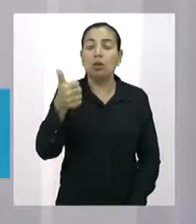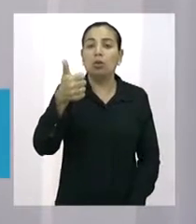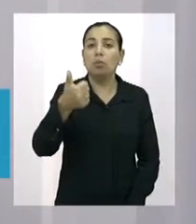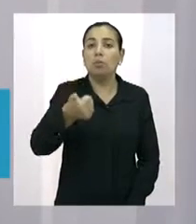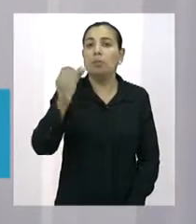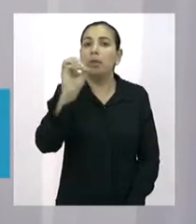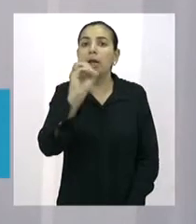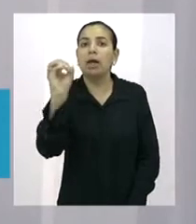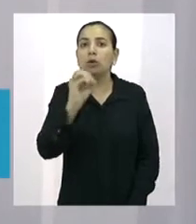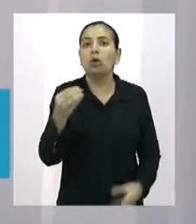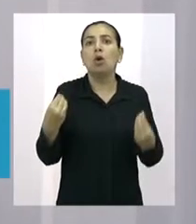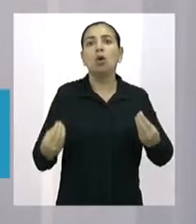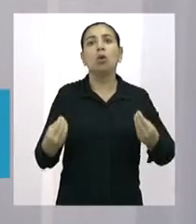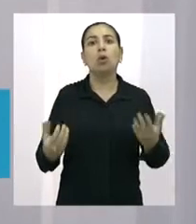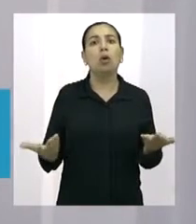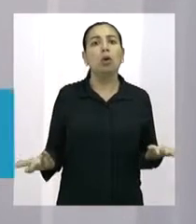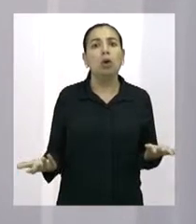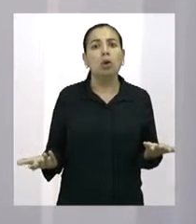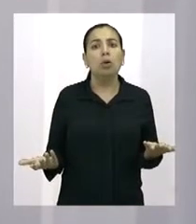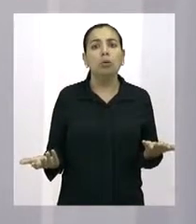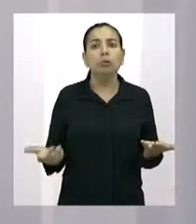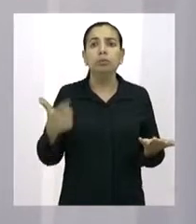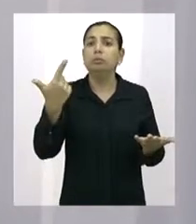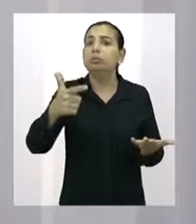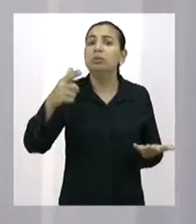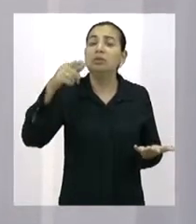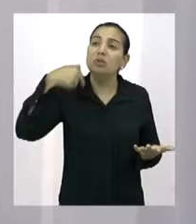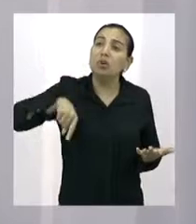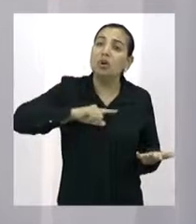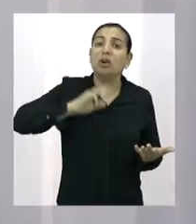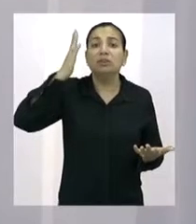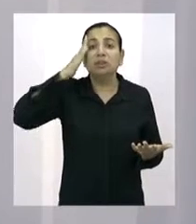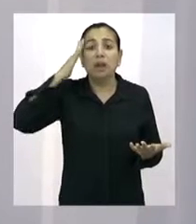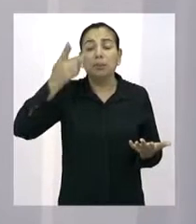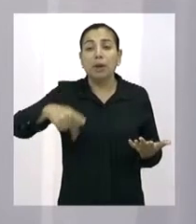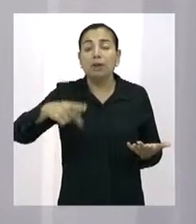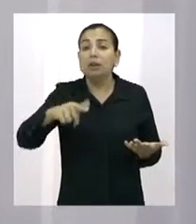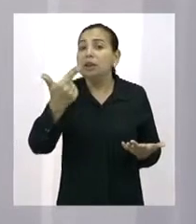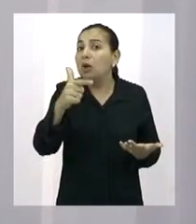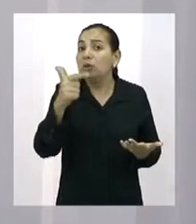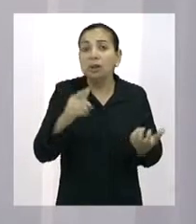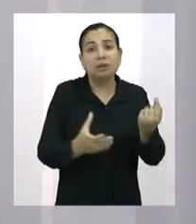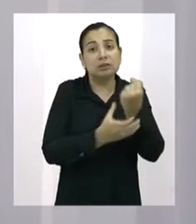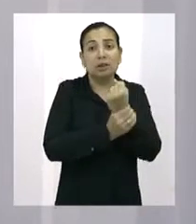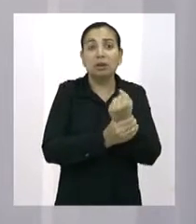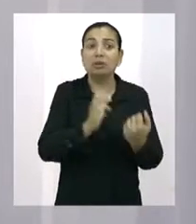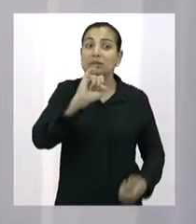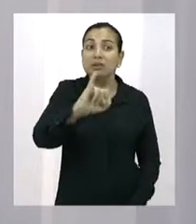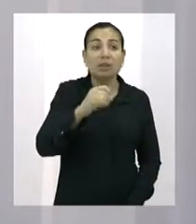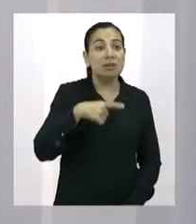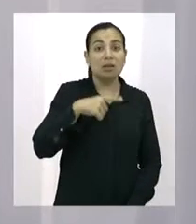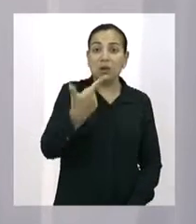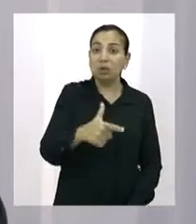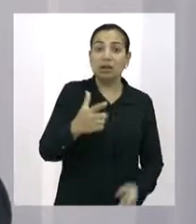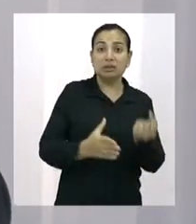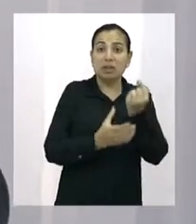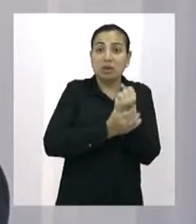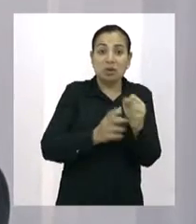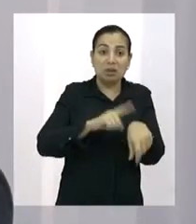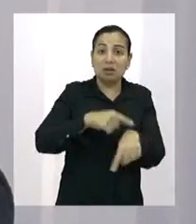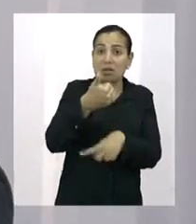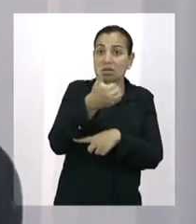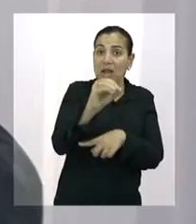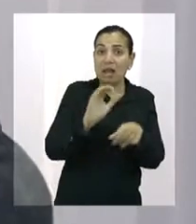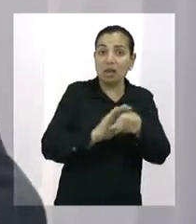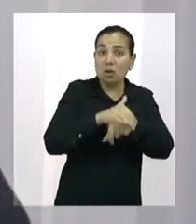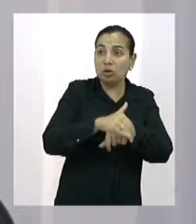não temos segurança saindo às 22 horas, imagine a meia-noite. Então, eu acho preocupante. Eu